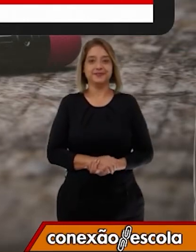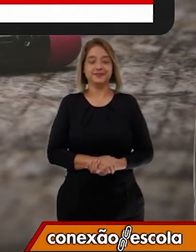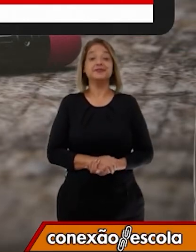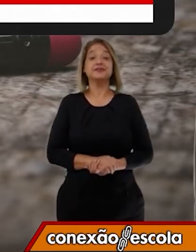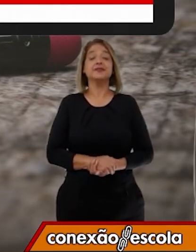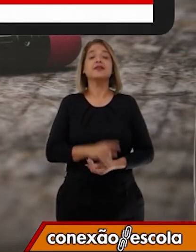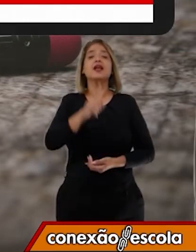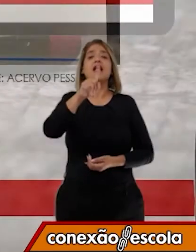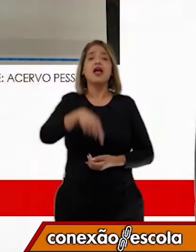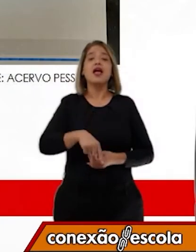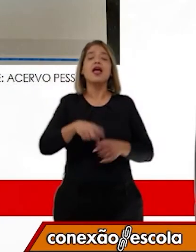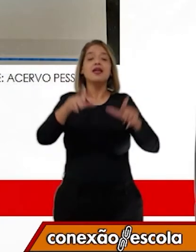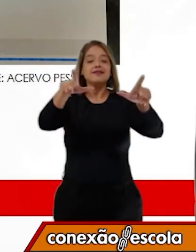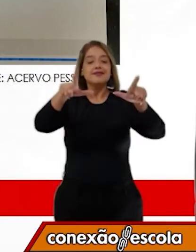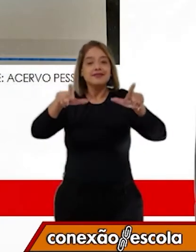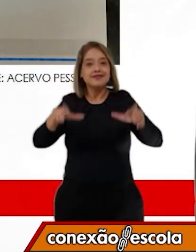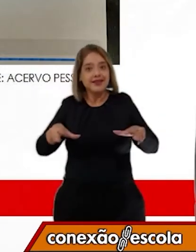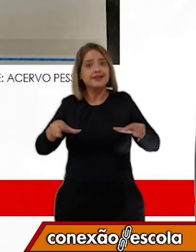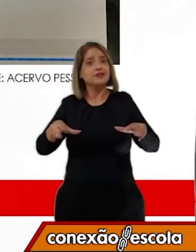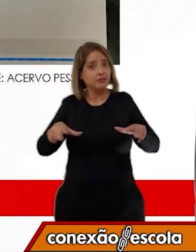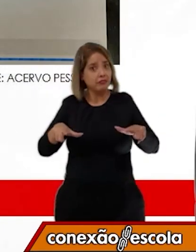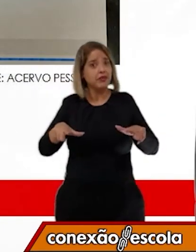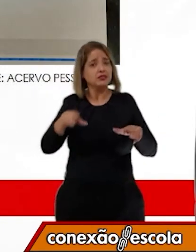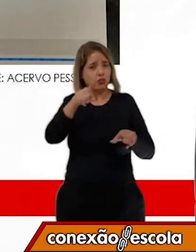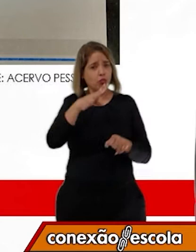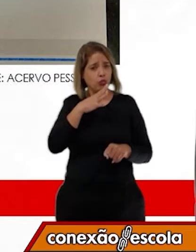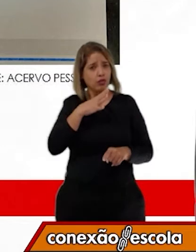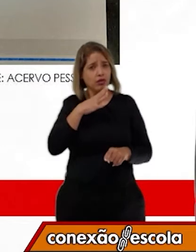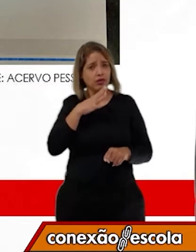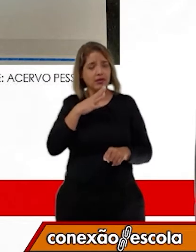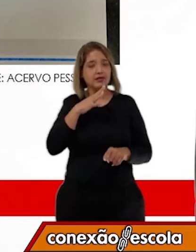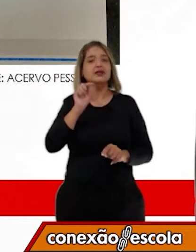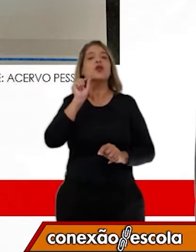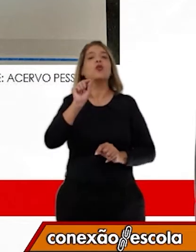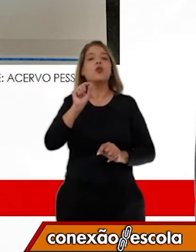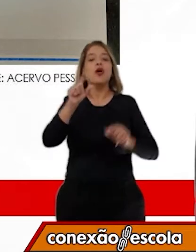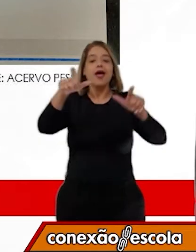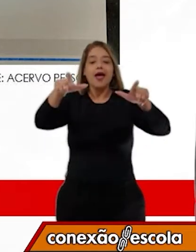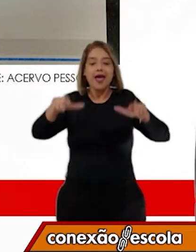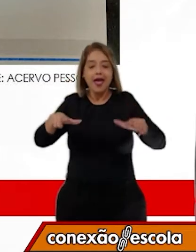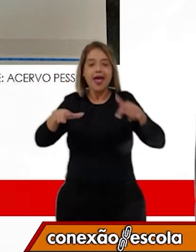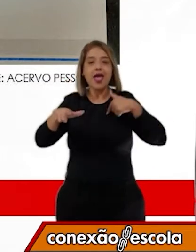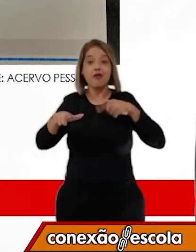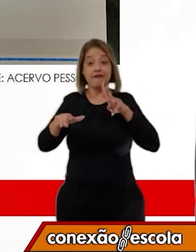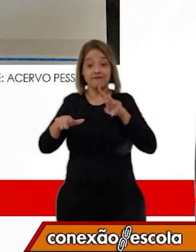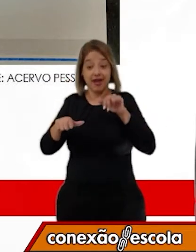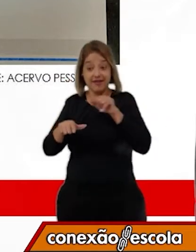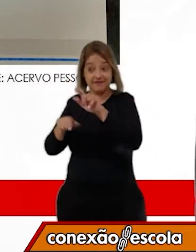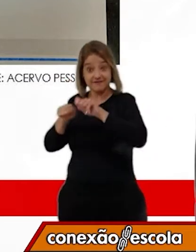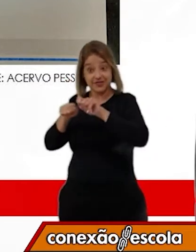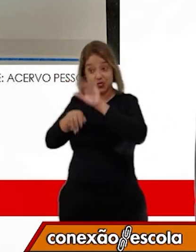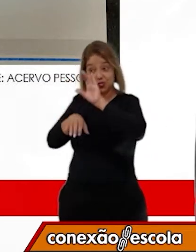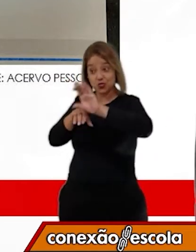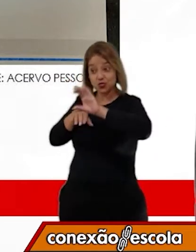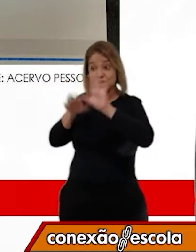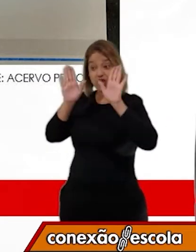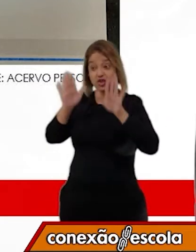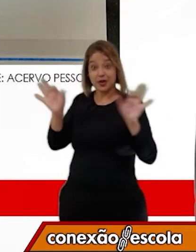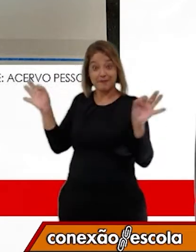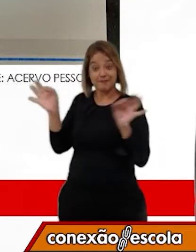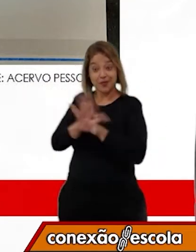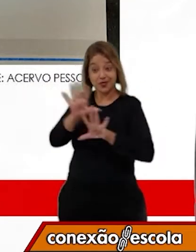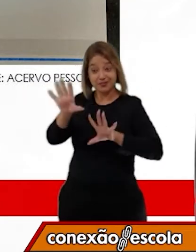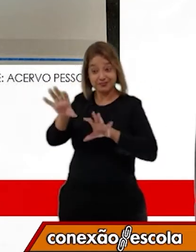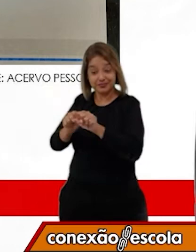Os certificados também. Sabe o que é um certificado? É quando você faz um curso e conclui o curso.